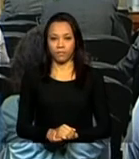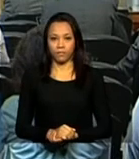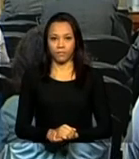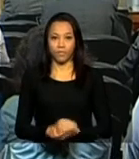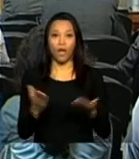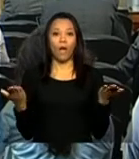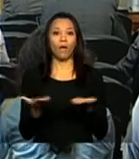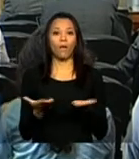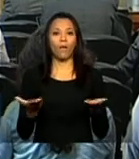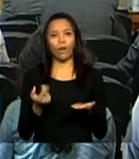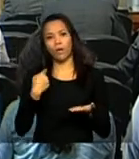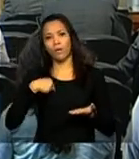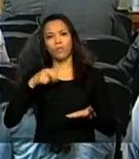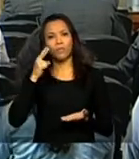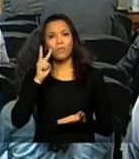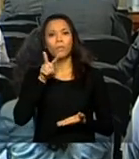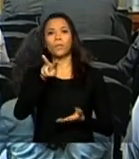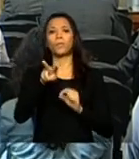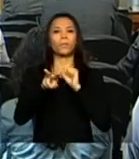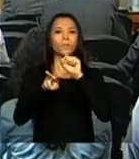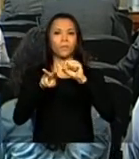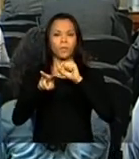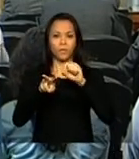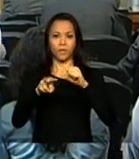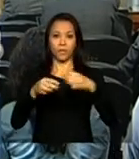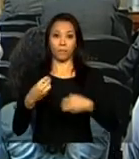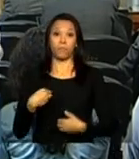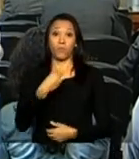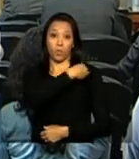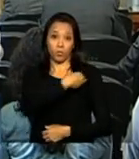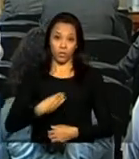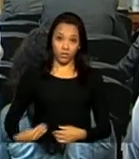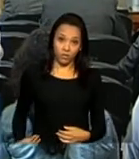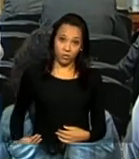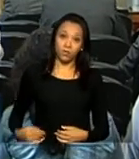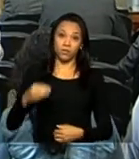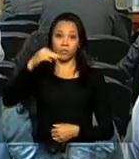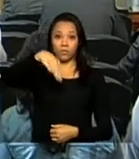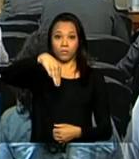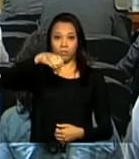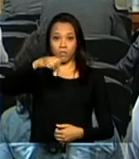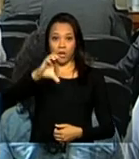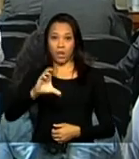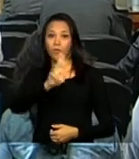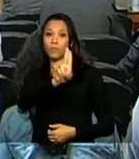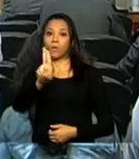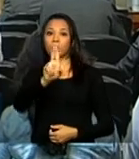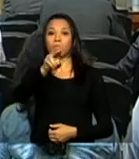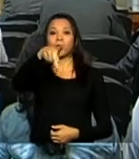Ouviremos, neste momento, o ministro de Estado da Educação, Henrique Paim.